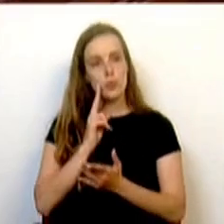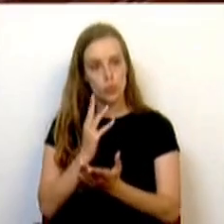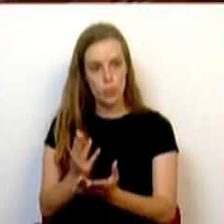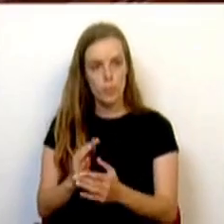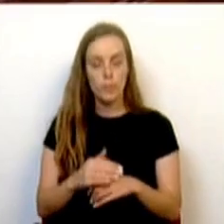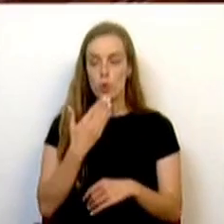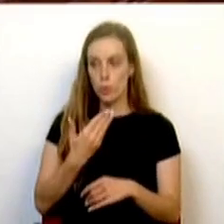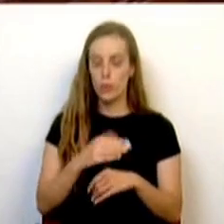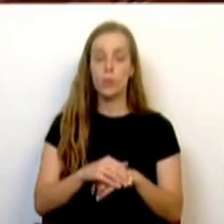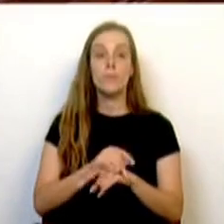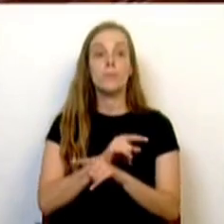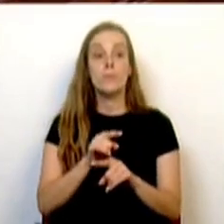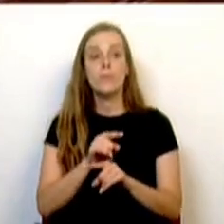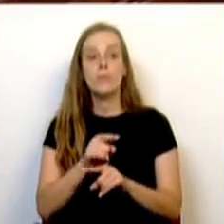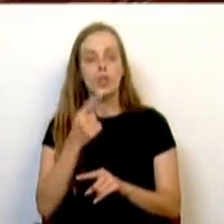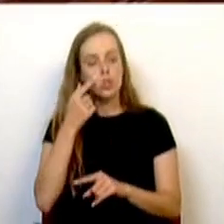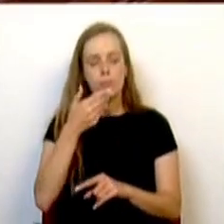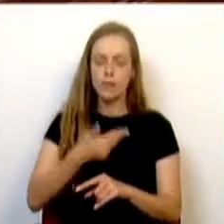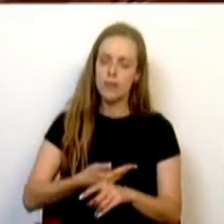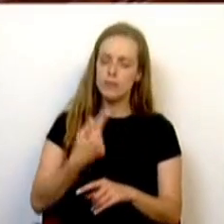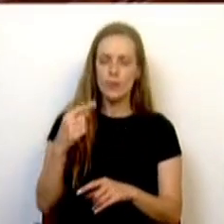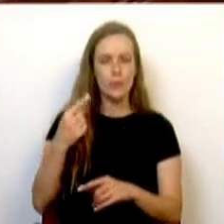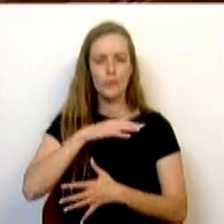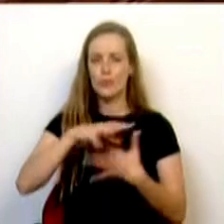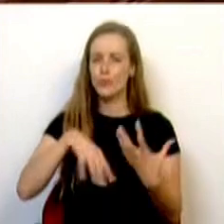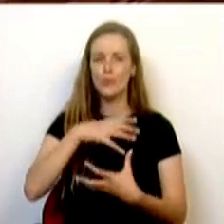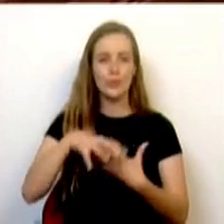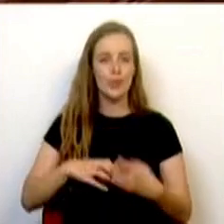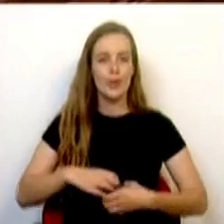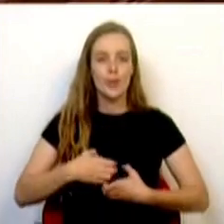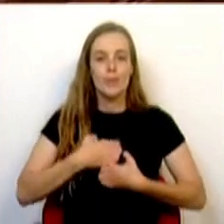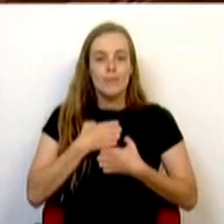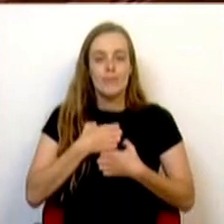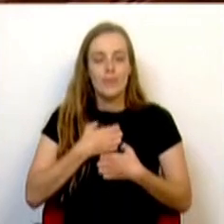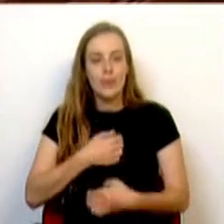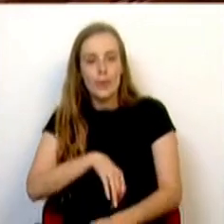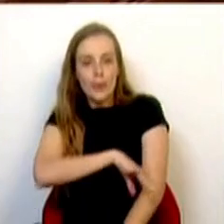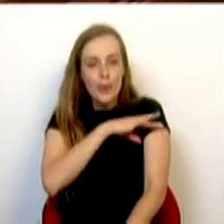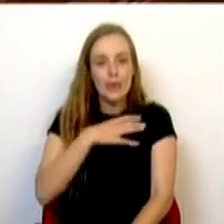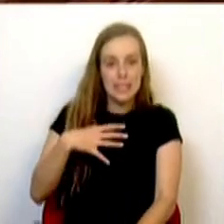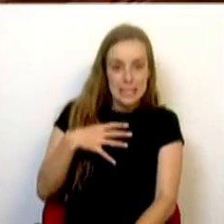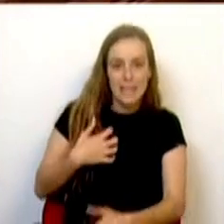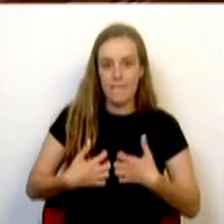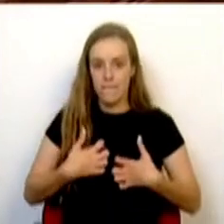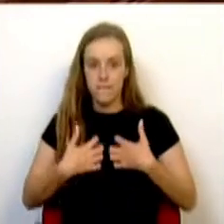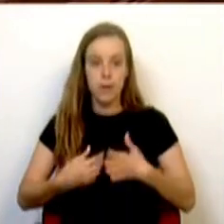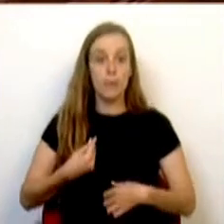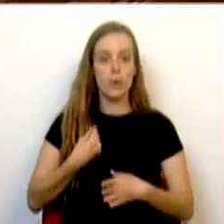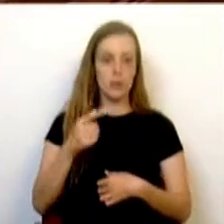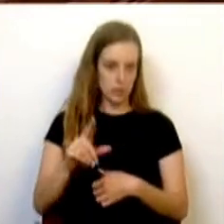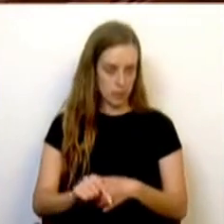É uma experiência única, com um misto de sentimentos, desde alegria e entusiasmo, mas também de ansiedade e preocupação.